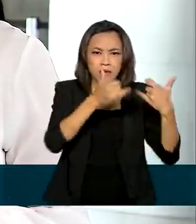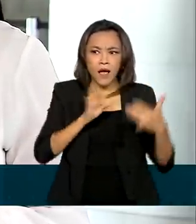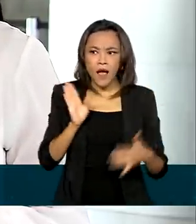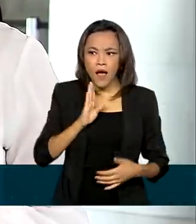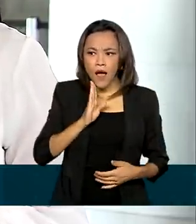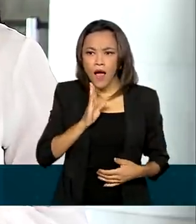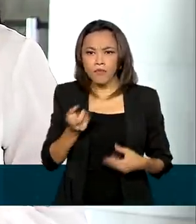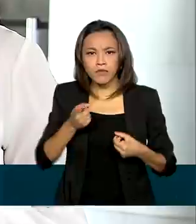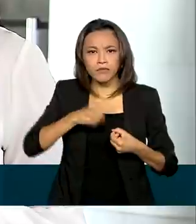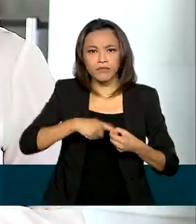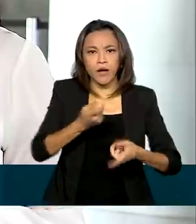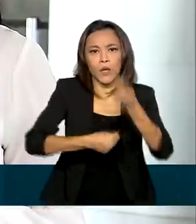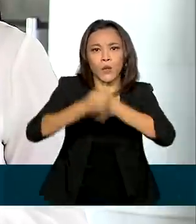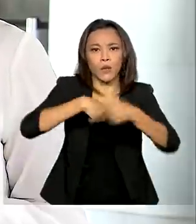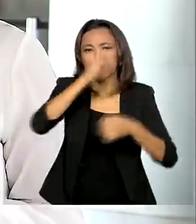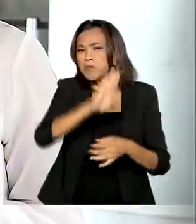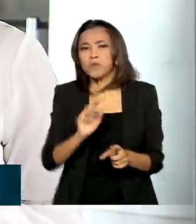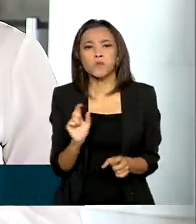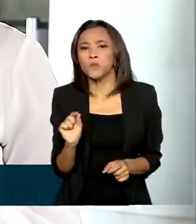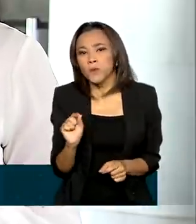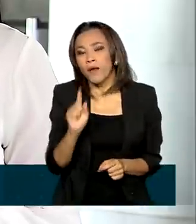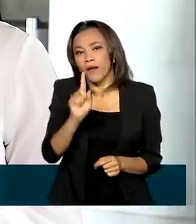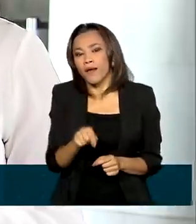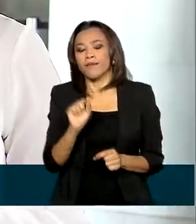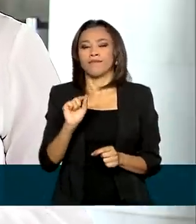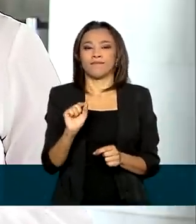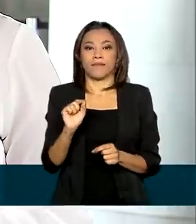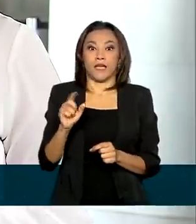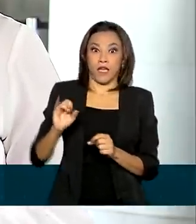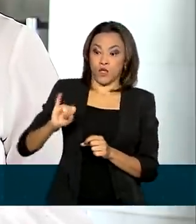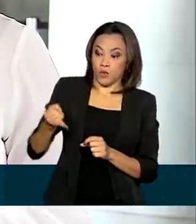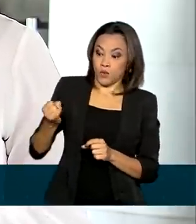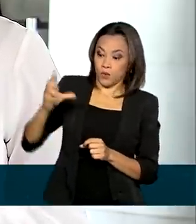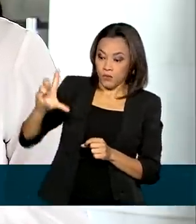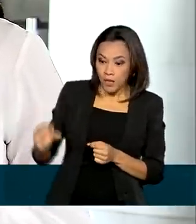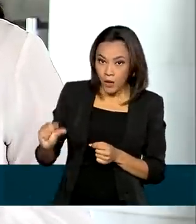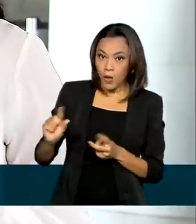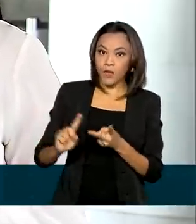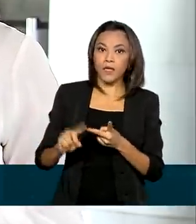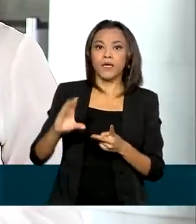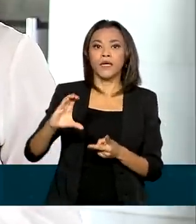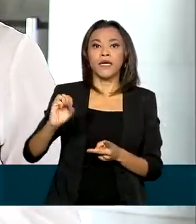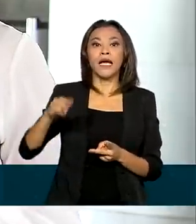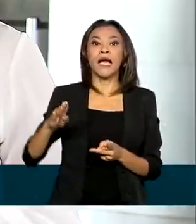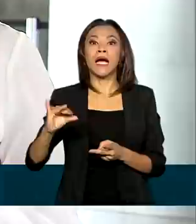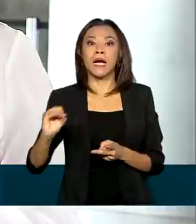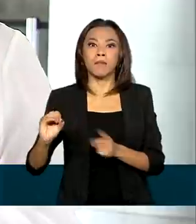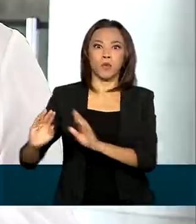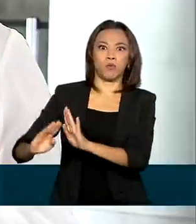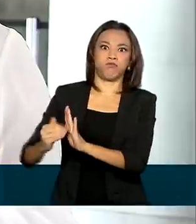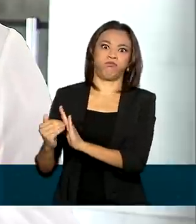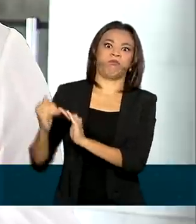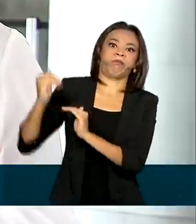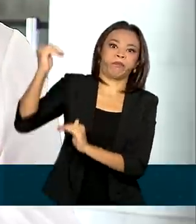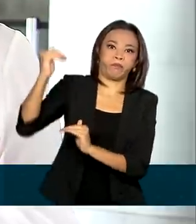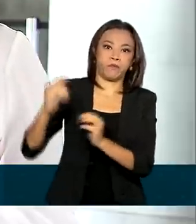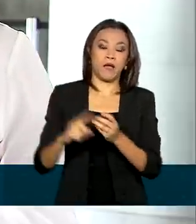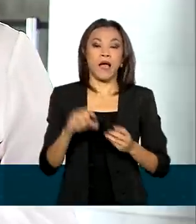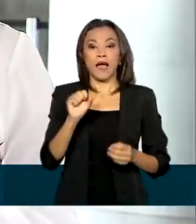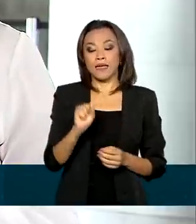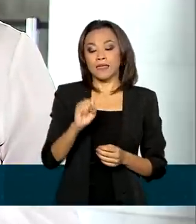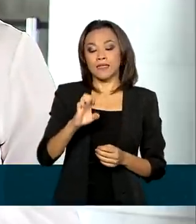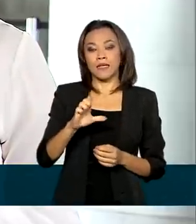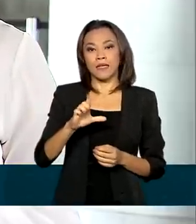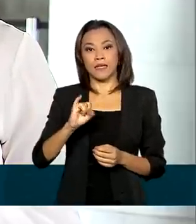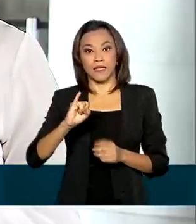recuperação da economia brasileira, está a combinação de juros baixos e câmbio elevado. A Selic, taxa básica de juros